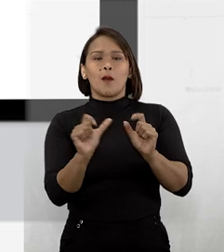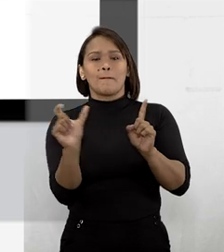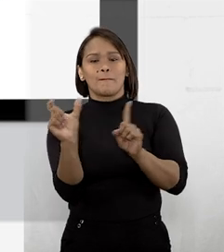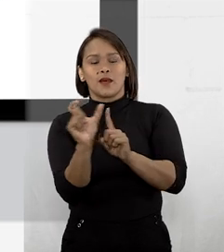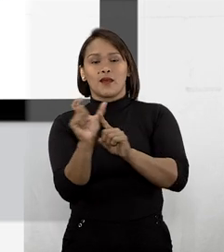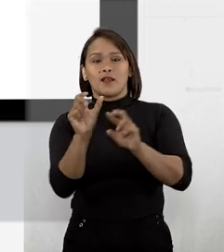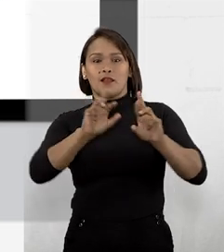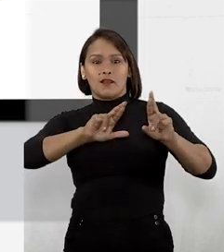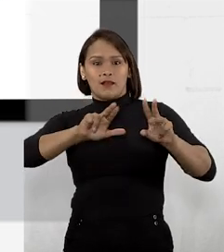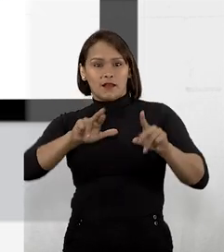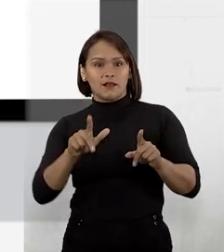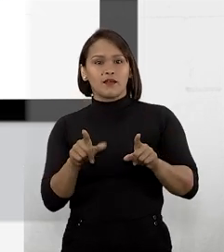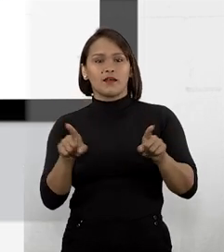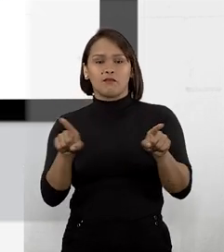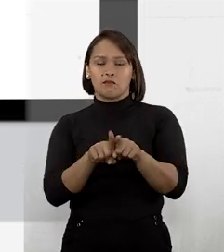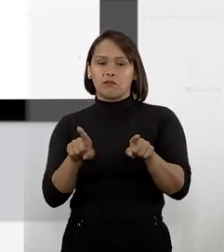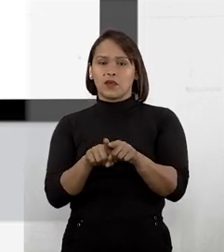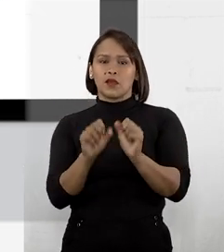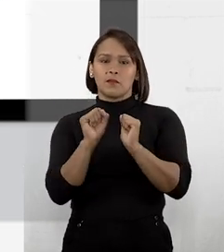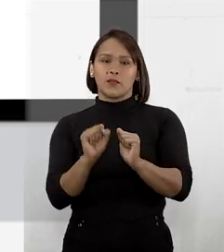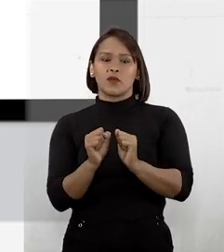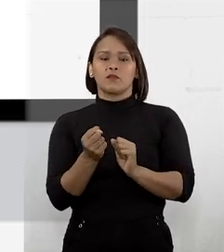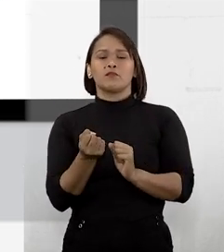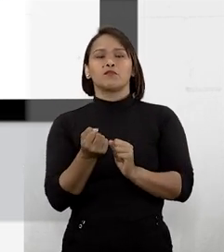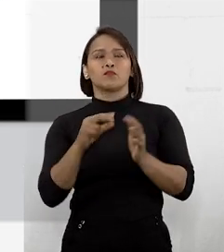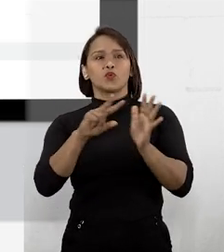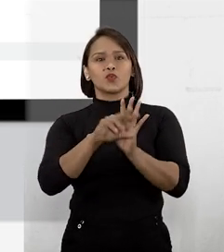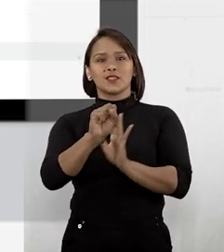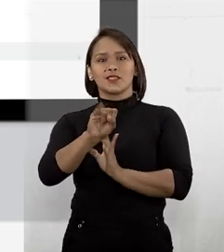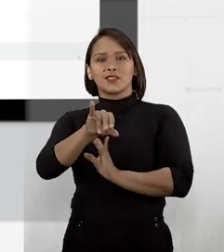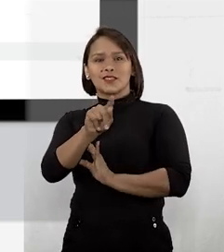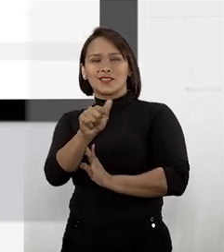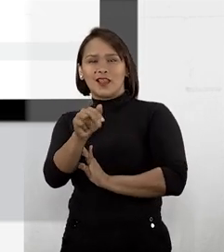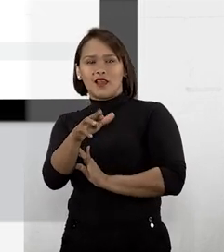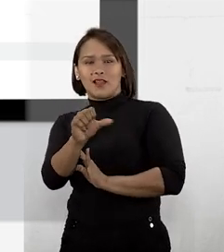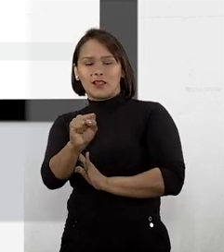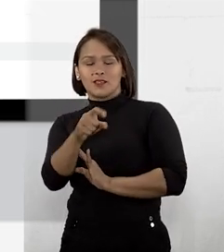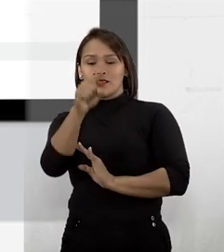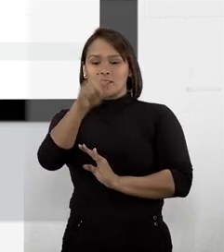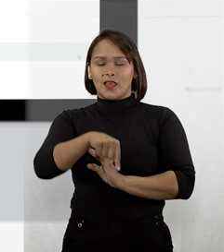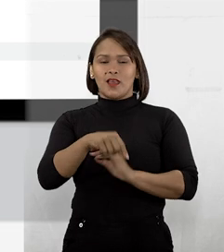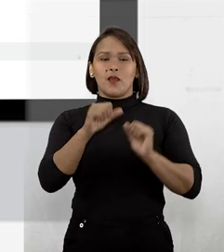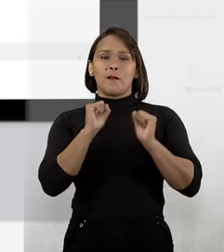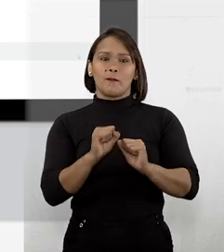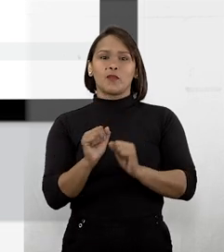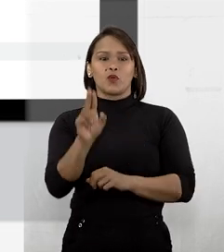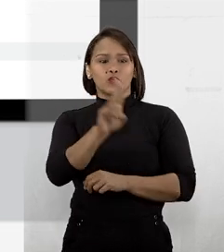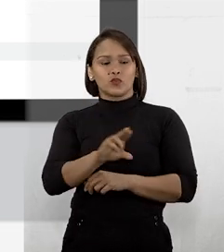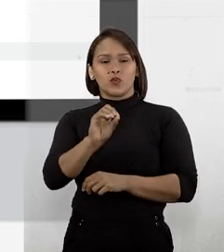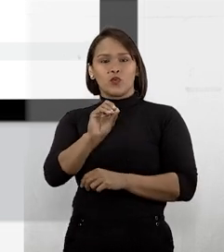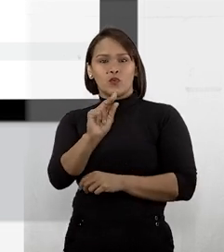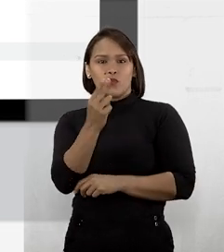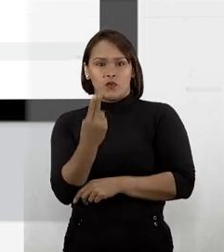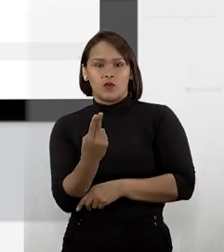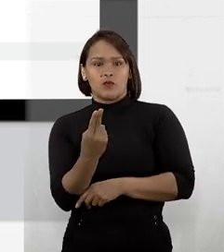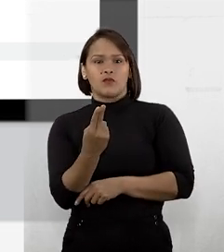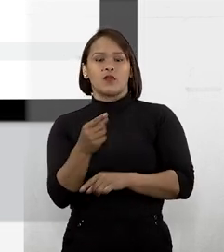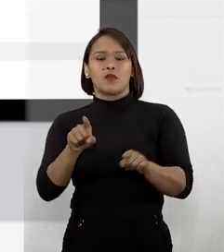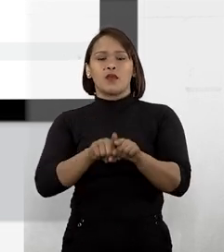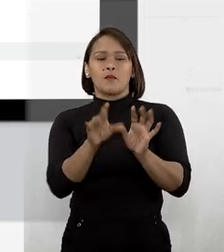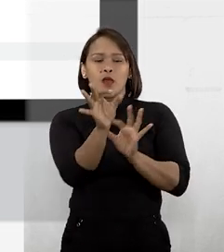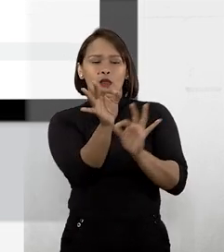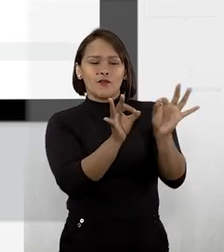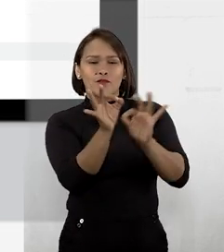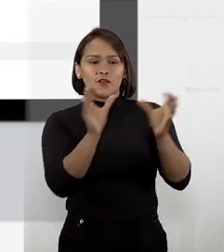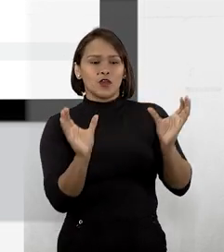de palavras diferentes ou até mesmo por siglas. Nesses casos, utilizamos o ou para